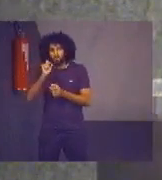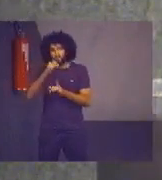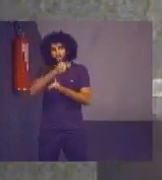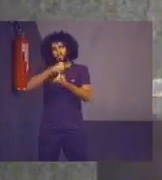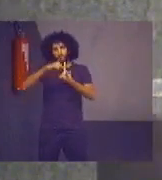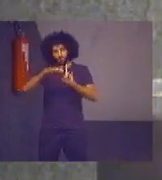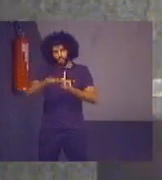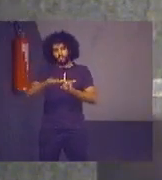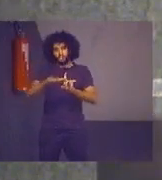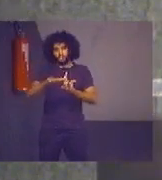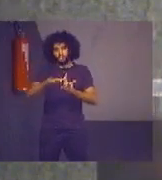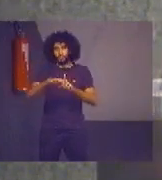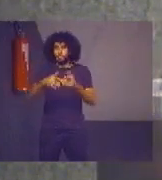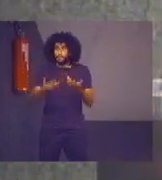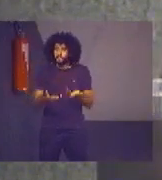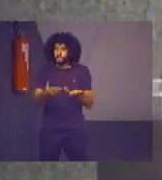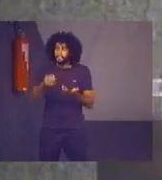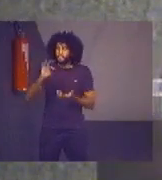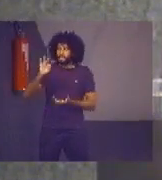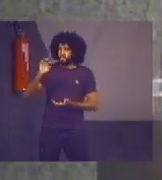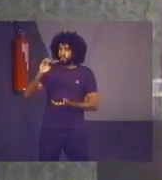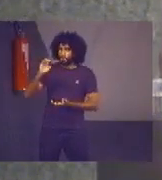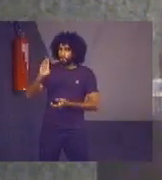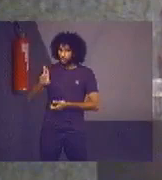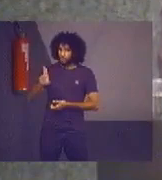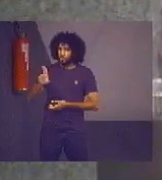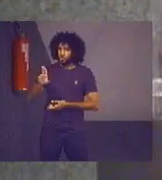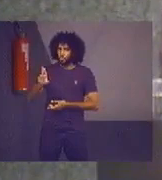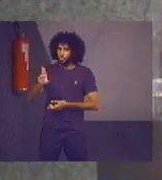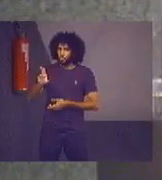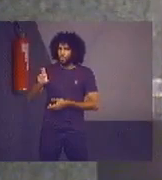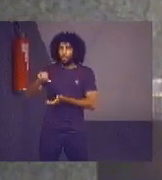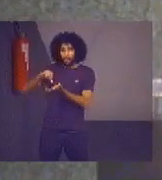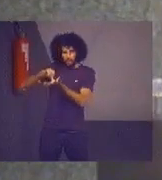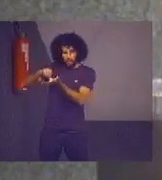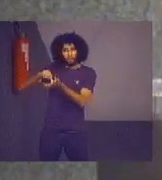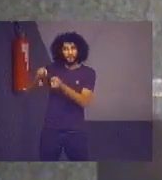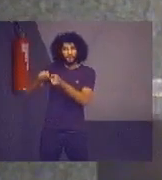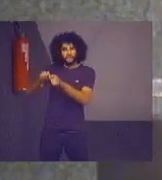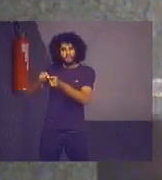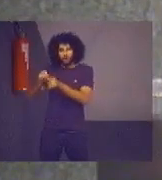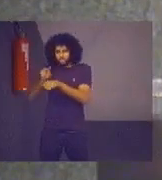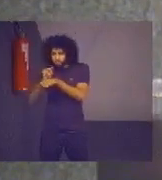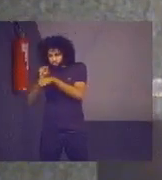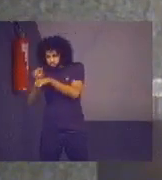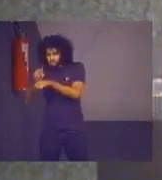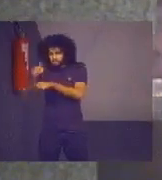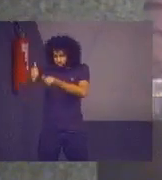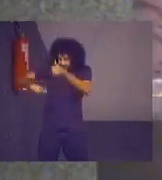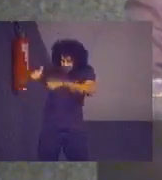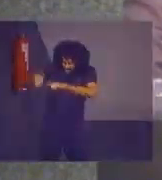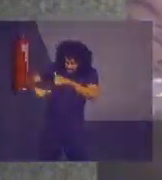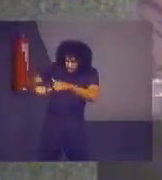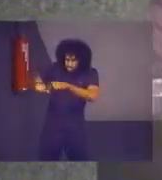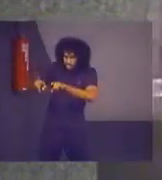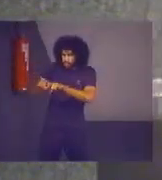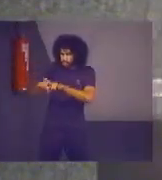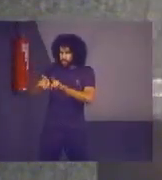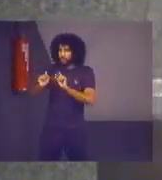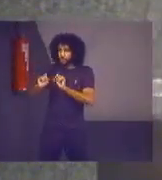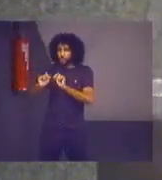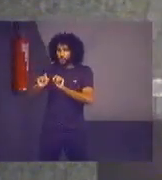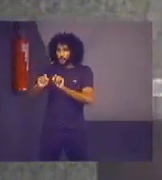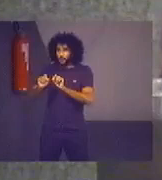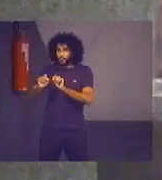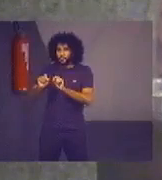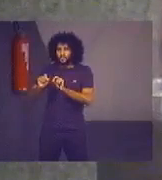Ou seja, o Tribunal é um órgão de controle, fiscalização do governo federal e tem algumas atribuições. Resumidamente, o Tribunal